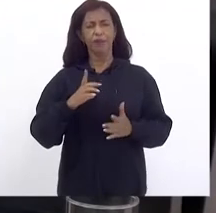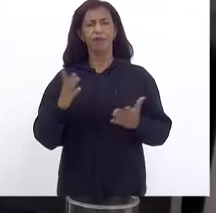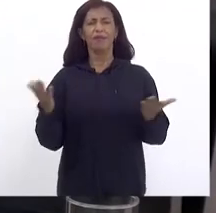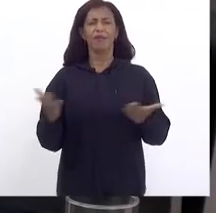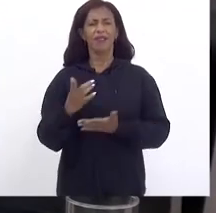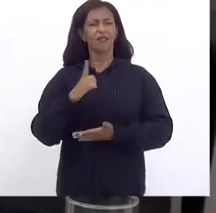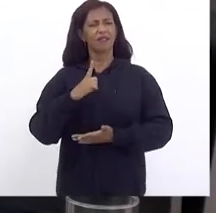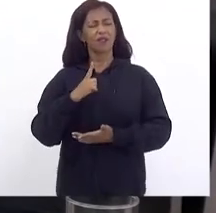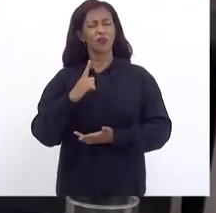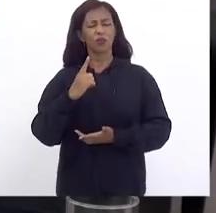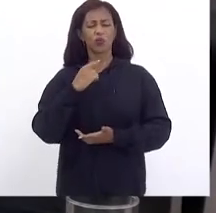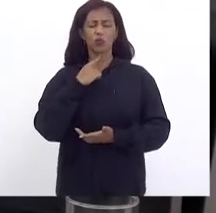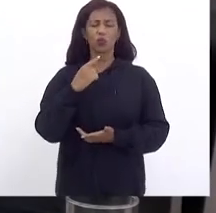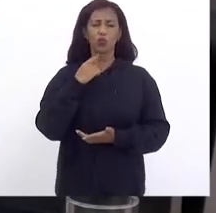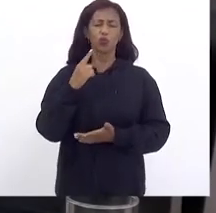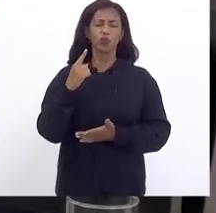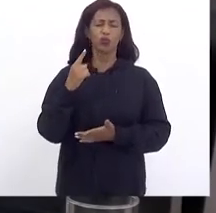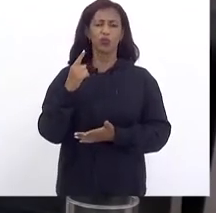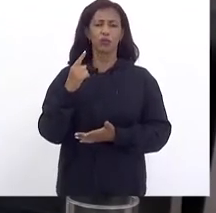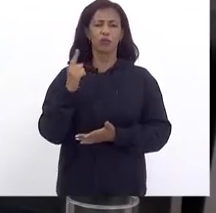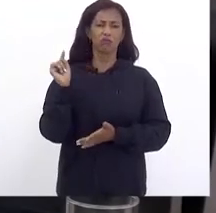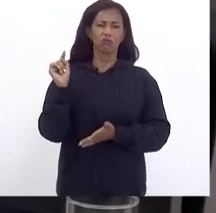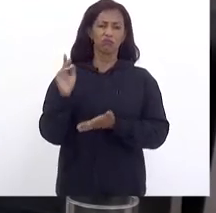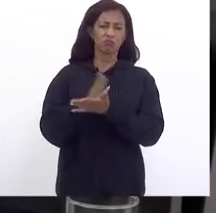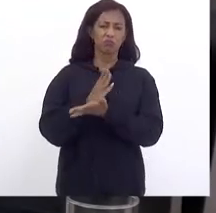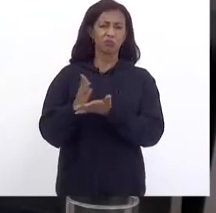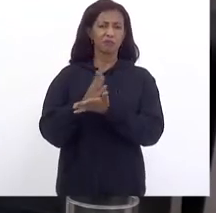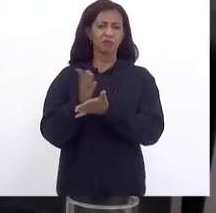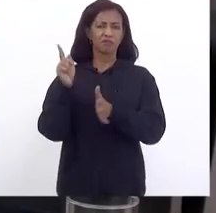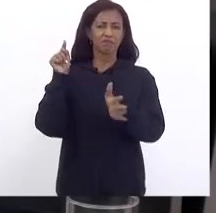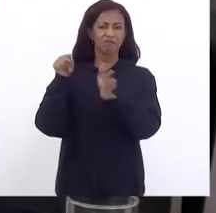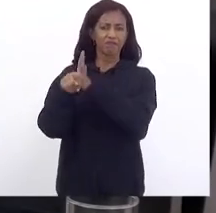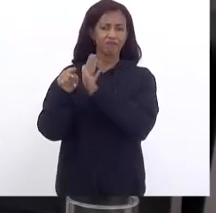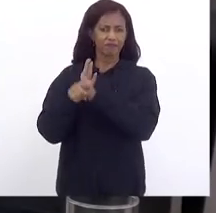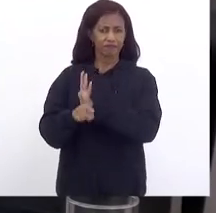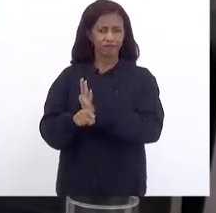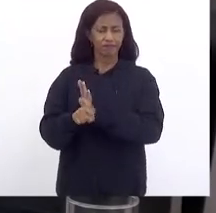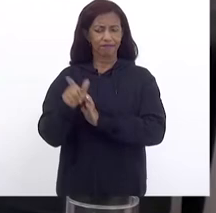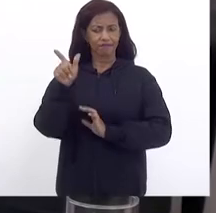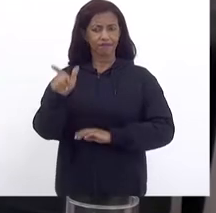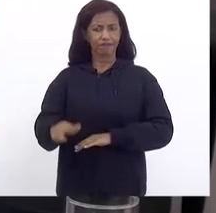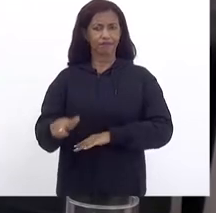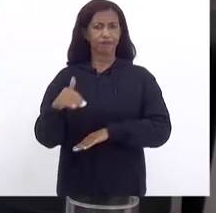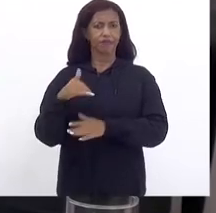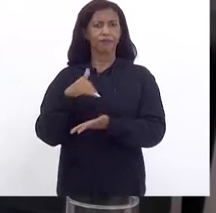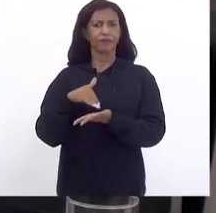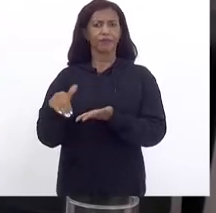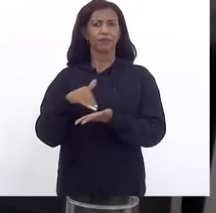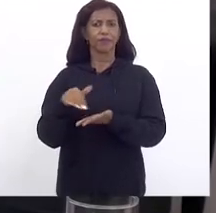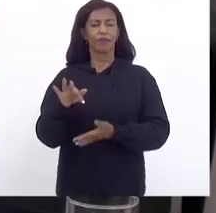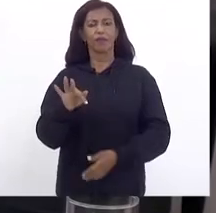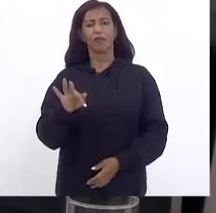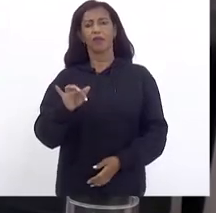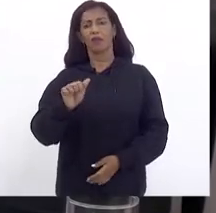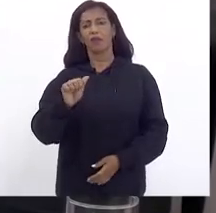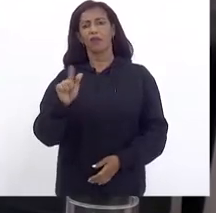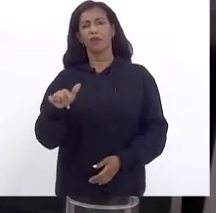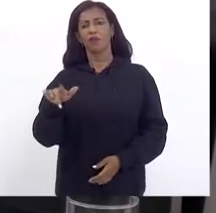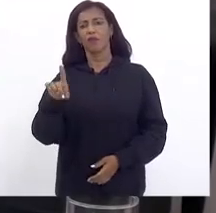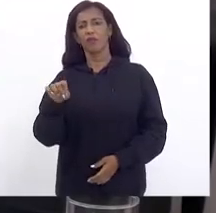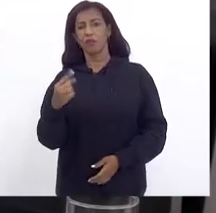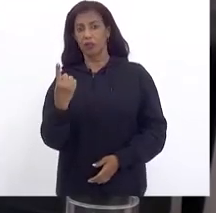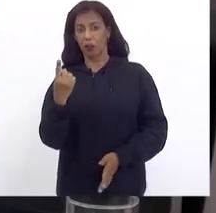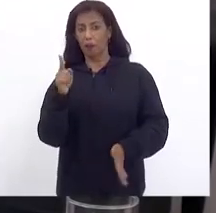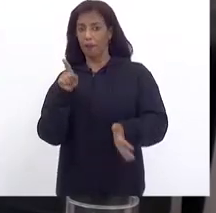dúvidas E gostaria De perguntar Para o secretário De fazenda Fazer uma pergunta Para